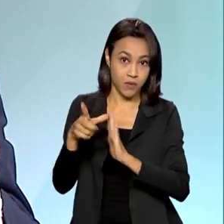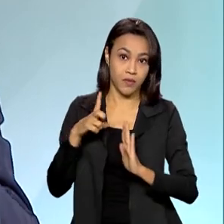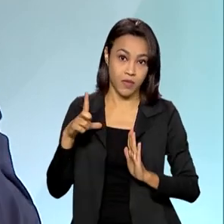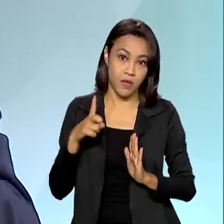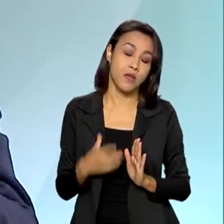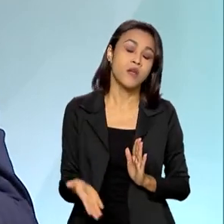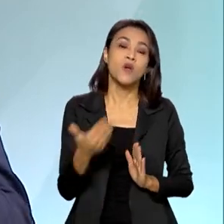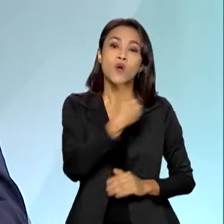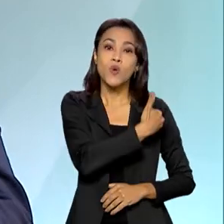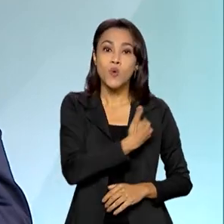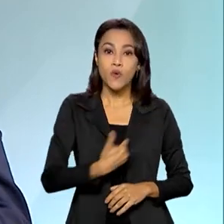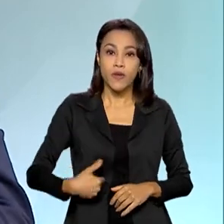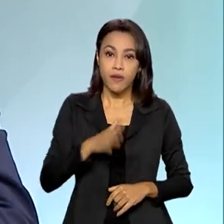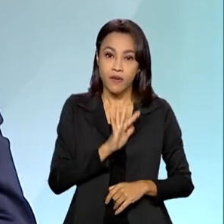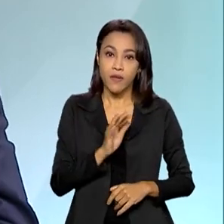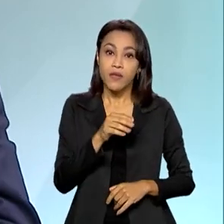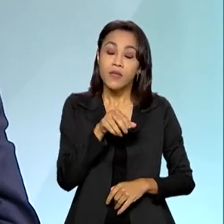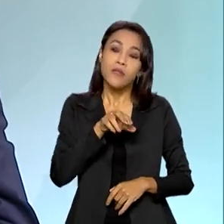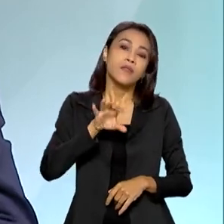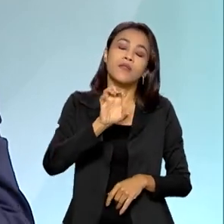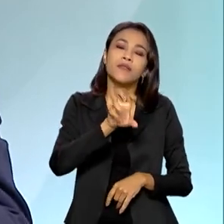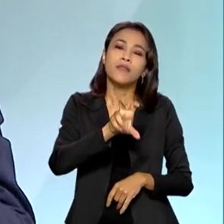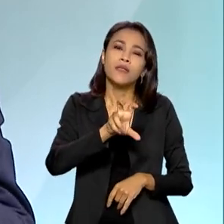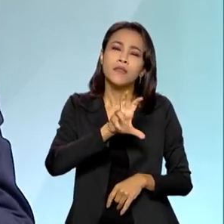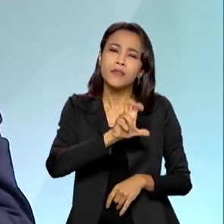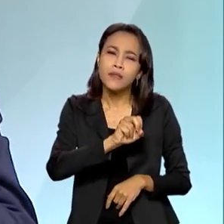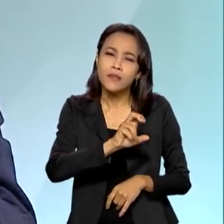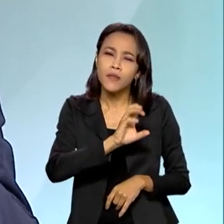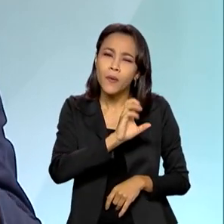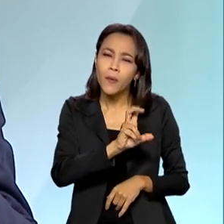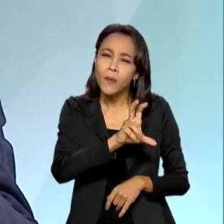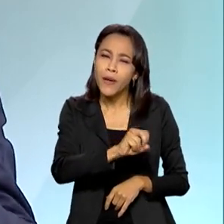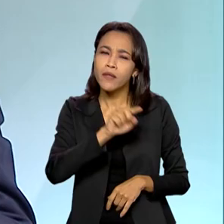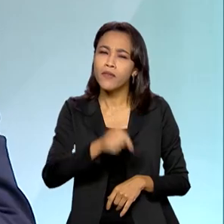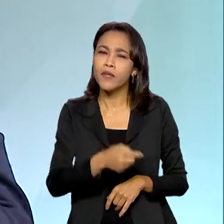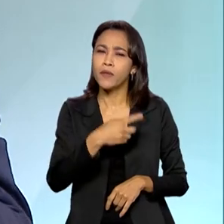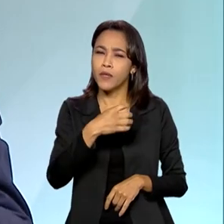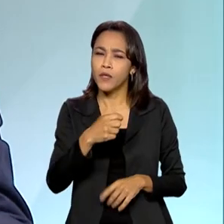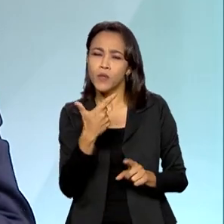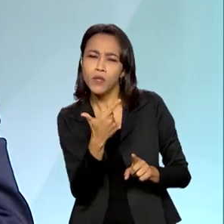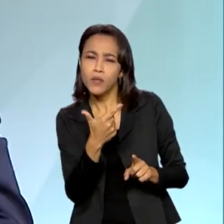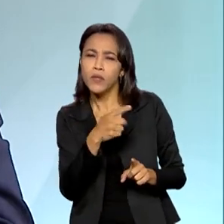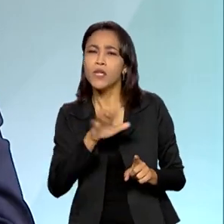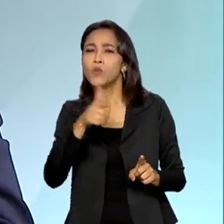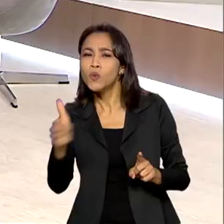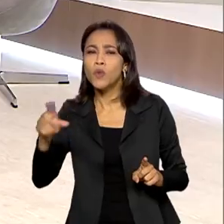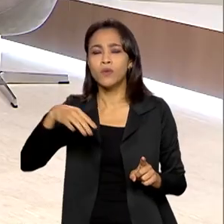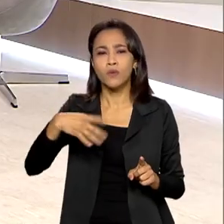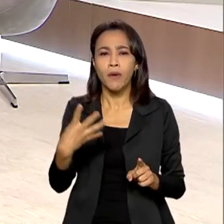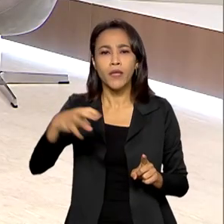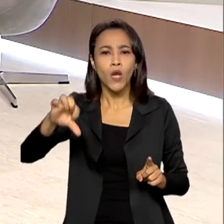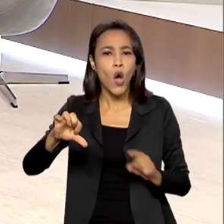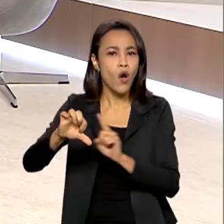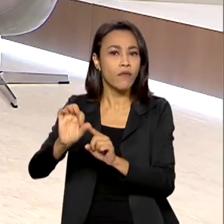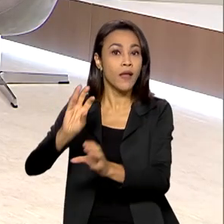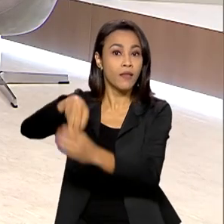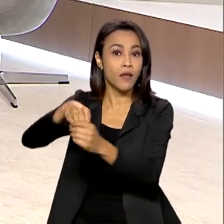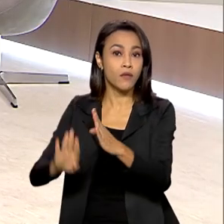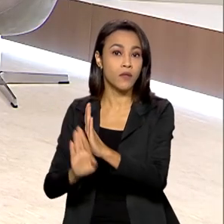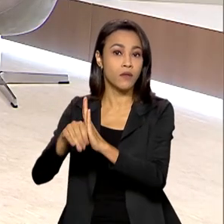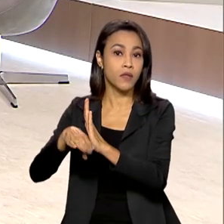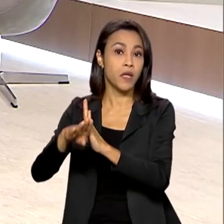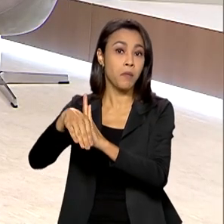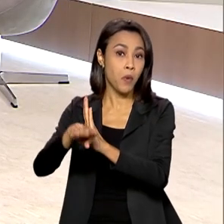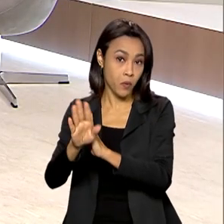50,01% do Banco do Brasil, os outros 49,99% estão em bolsa de valores, na mão de